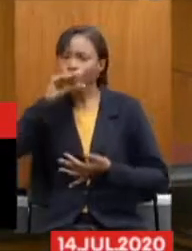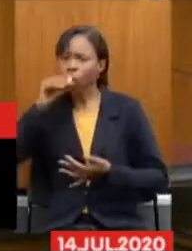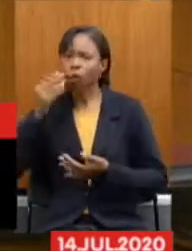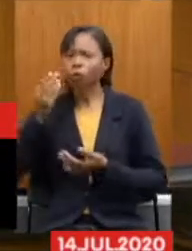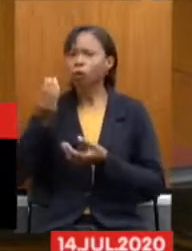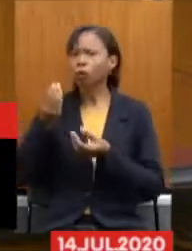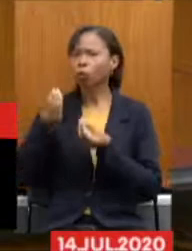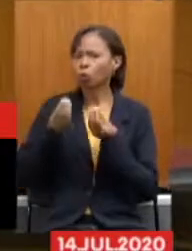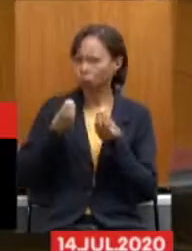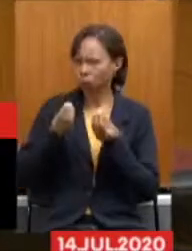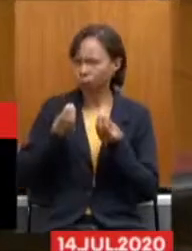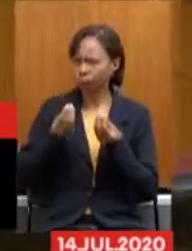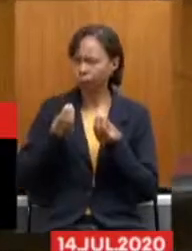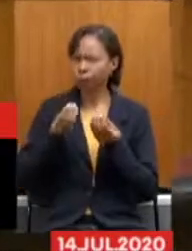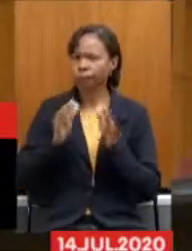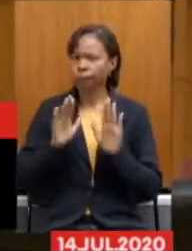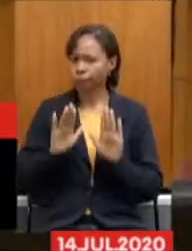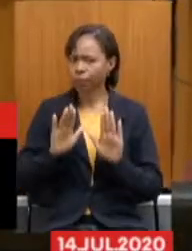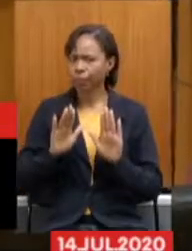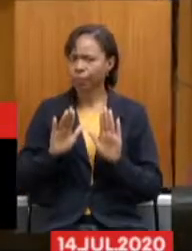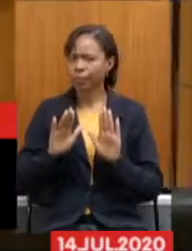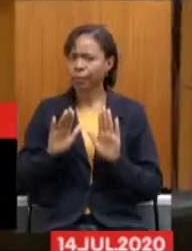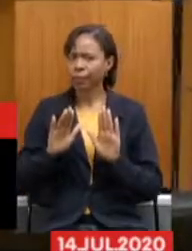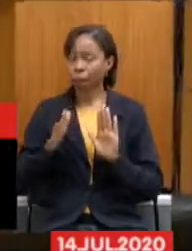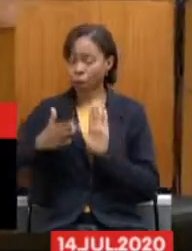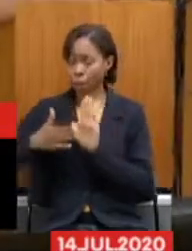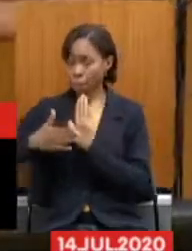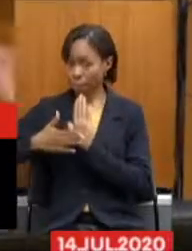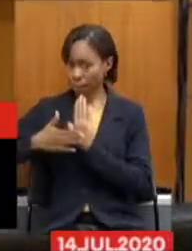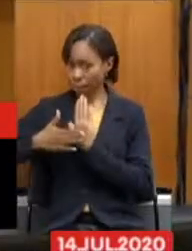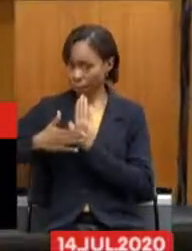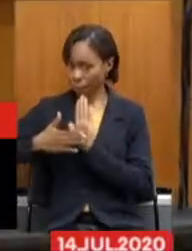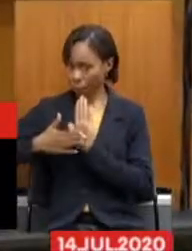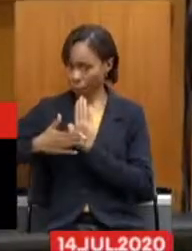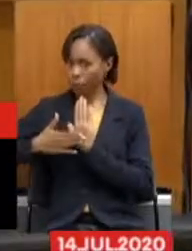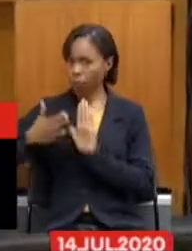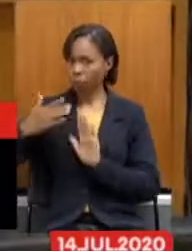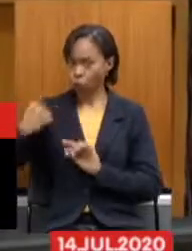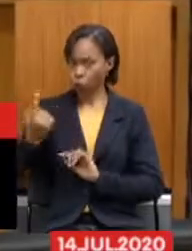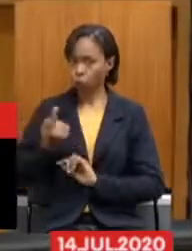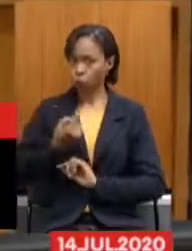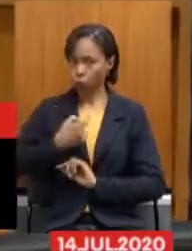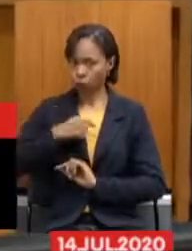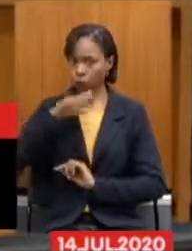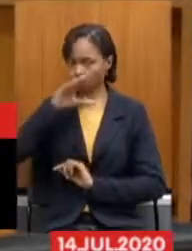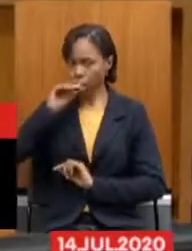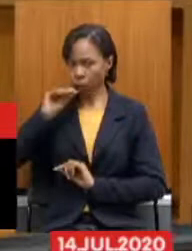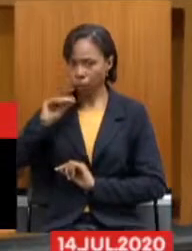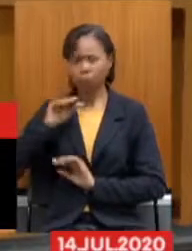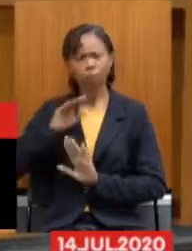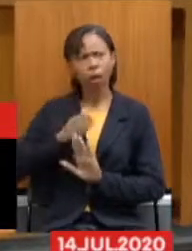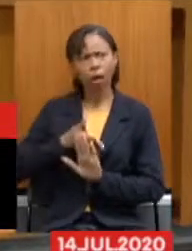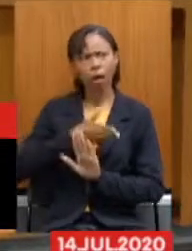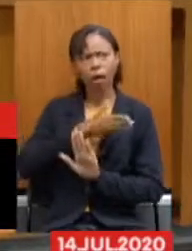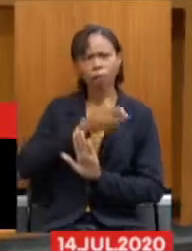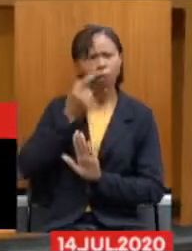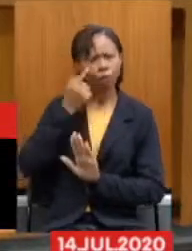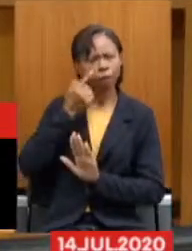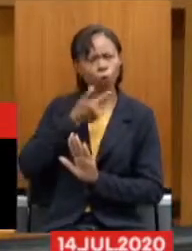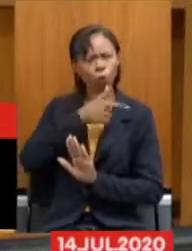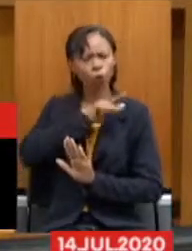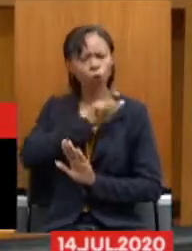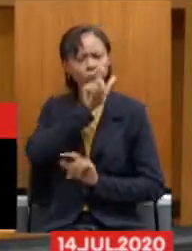Eu, antes de falar sobre a nossa proposta, eu vi, né, a mim, algumas pessoas ilustrando algumas propostas de